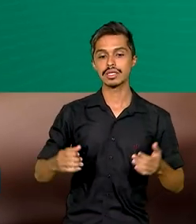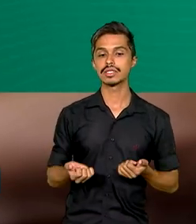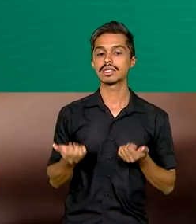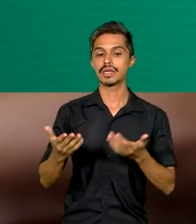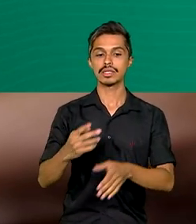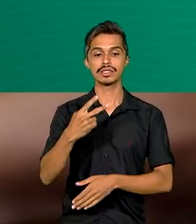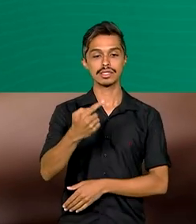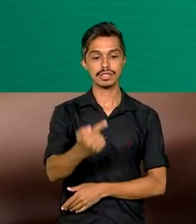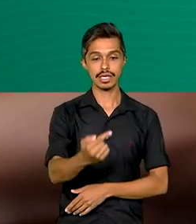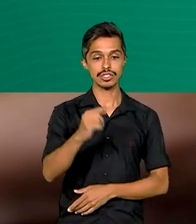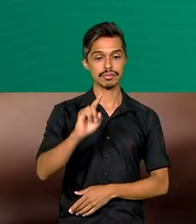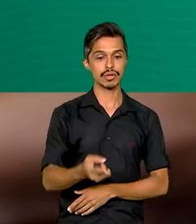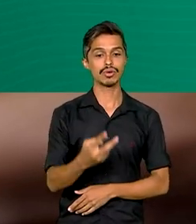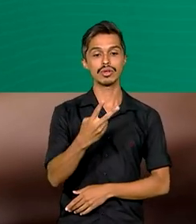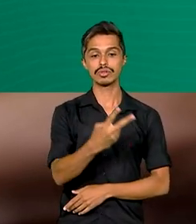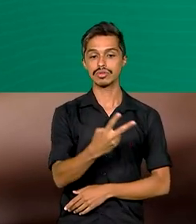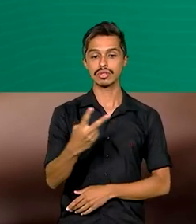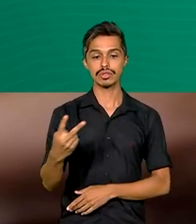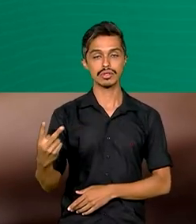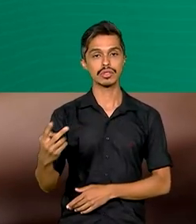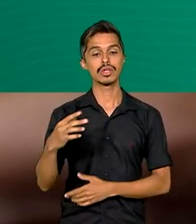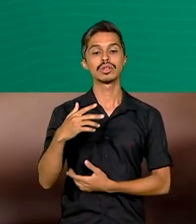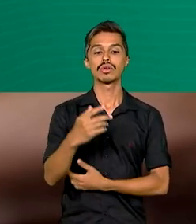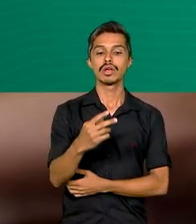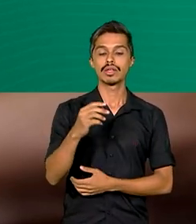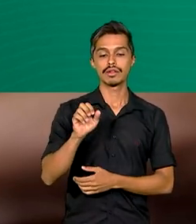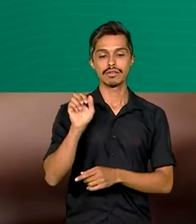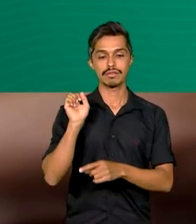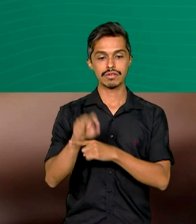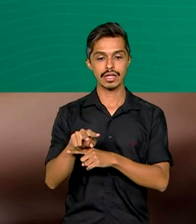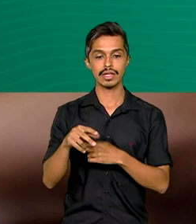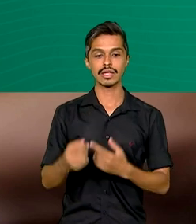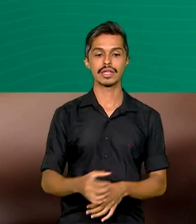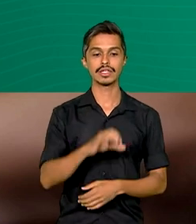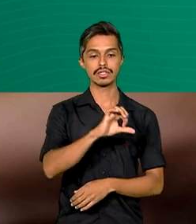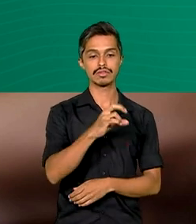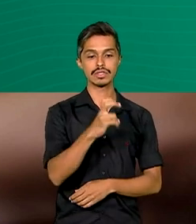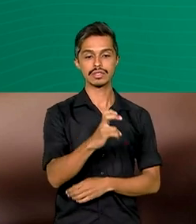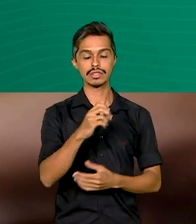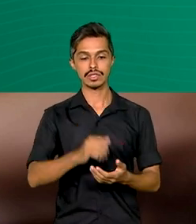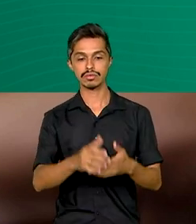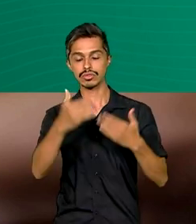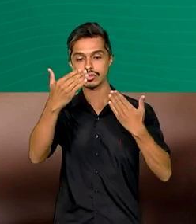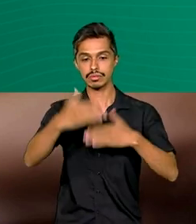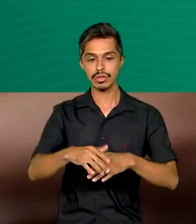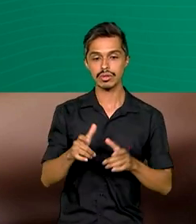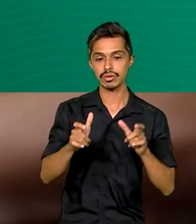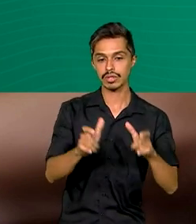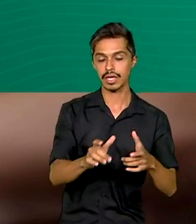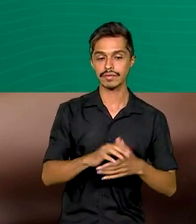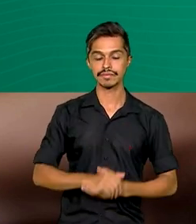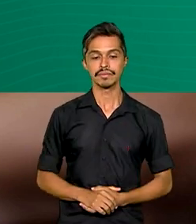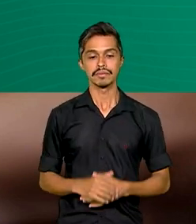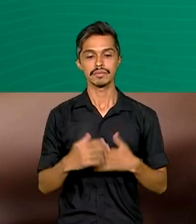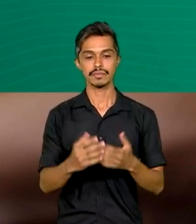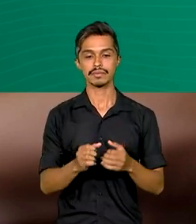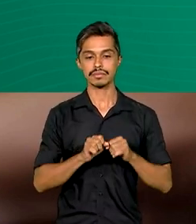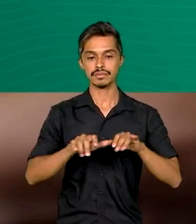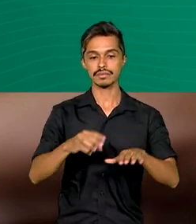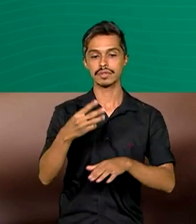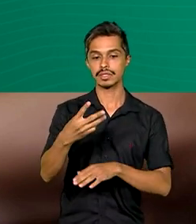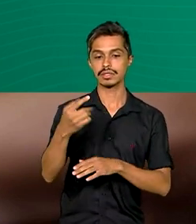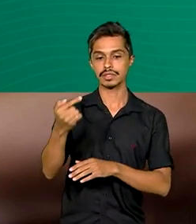.222 vagas em 95 postos de aplicação, distribuídos entre 37